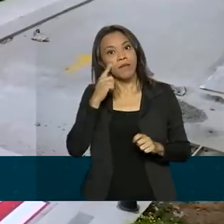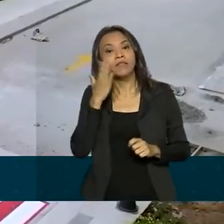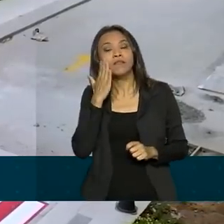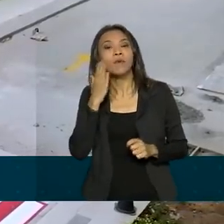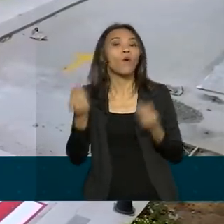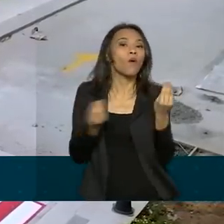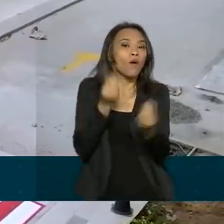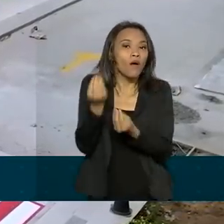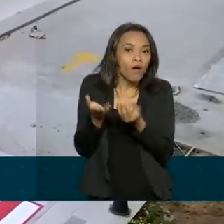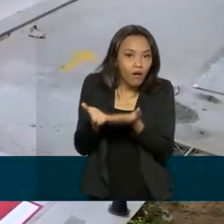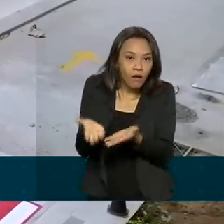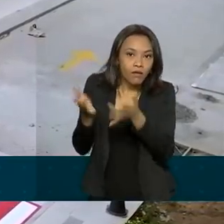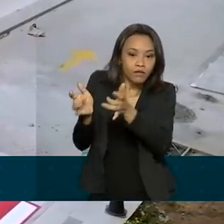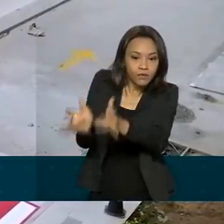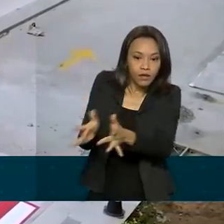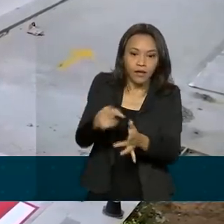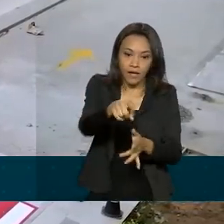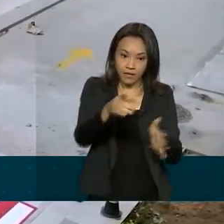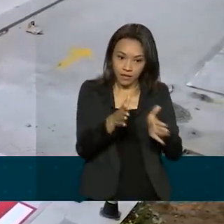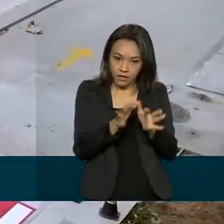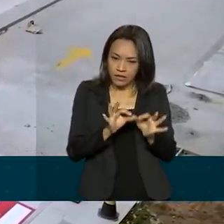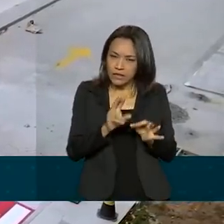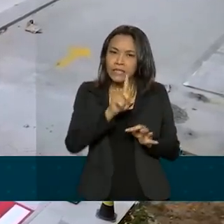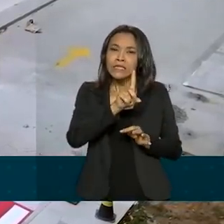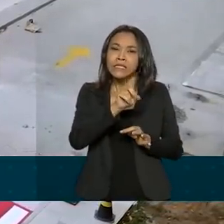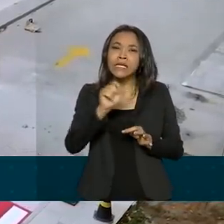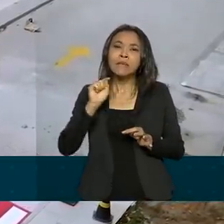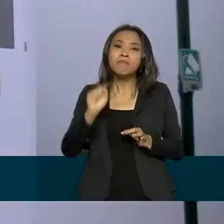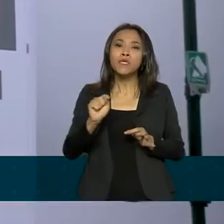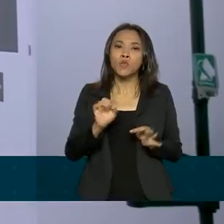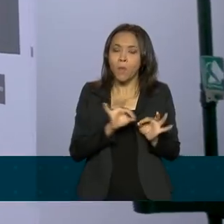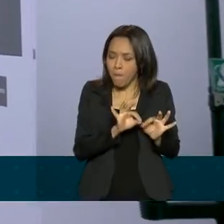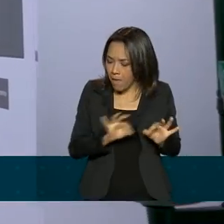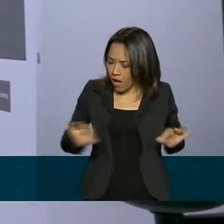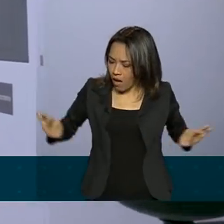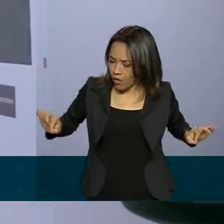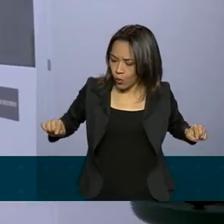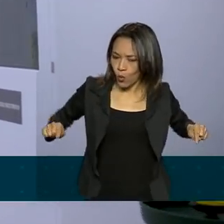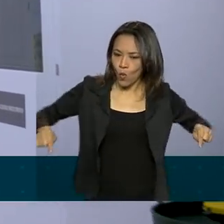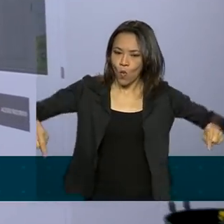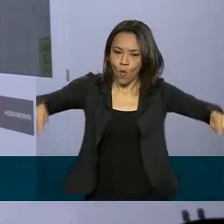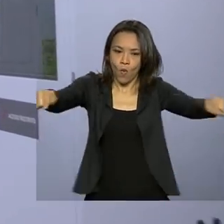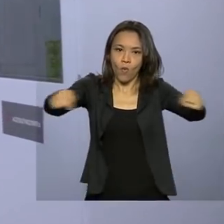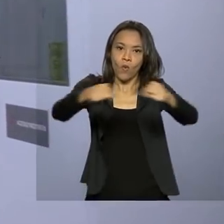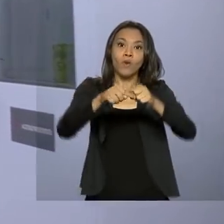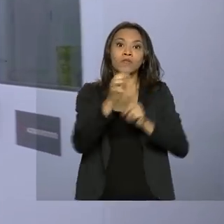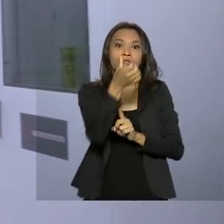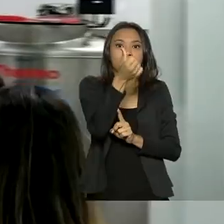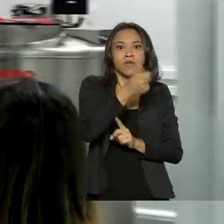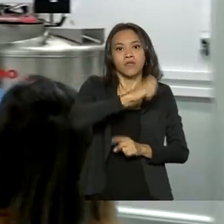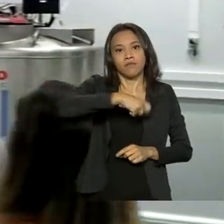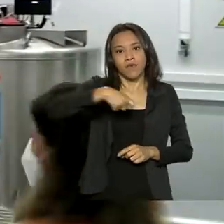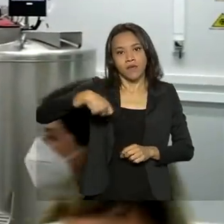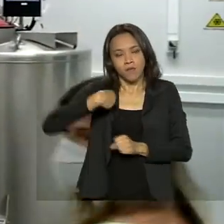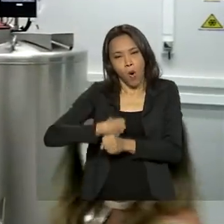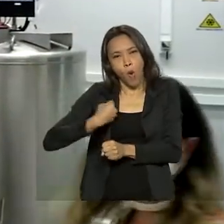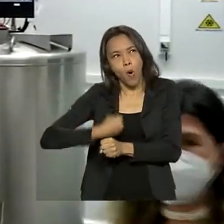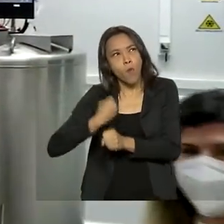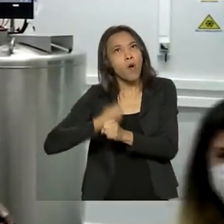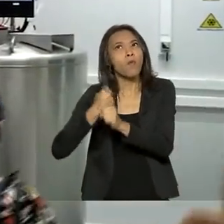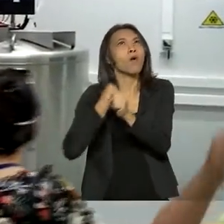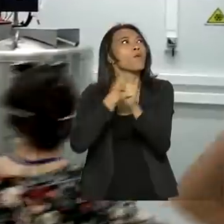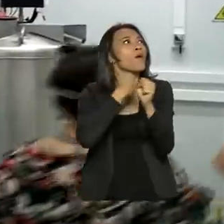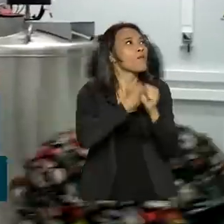unidade tem 1.100 metros quadrados e fica no Rio de Janeiro. Foram seis meses até a conclusão da obra, que é uma